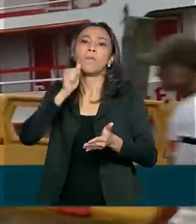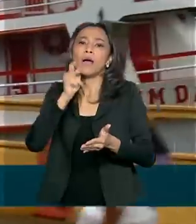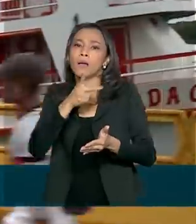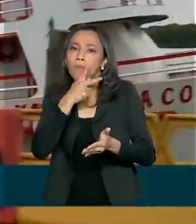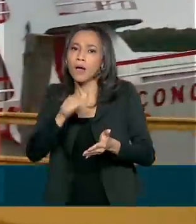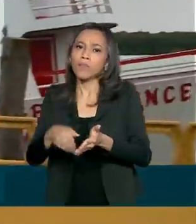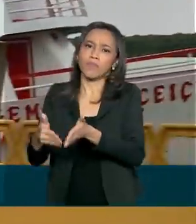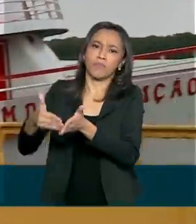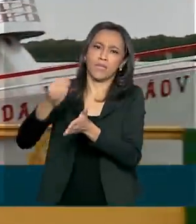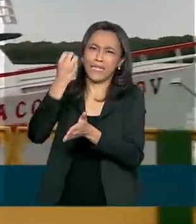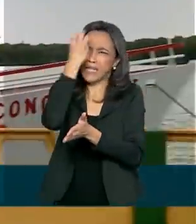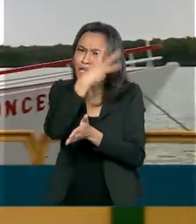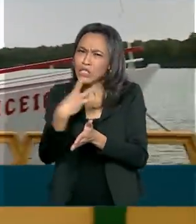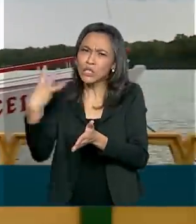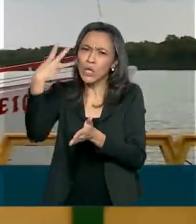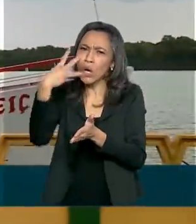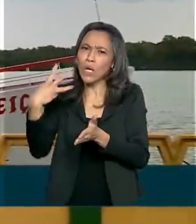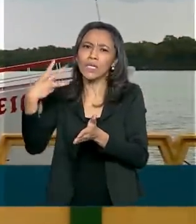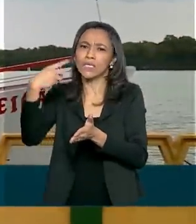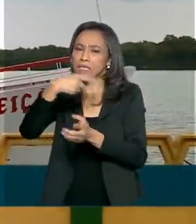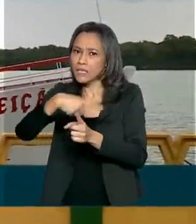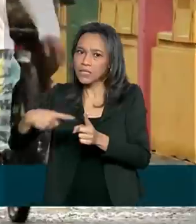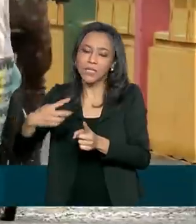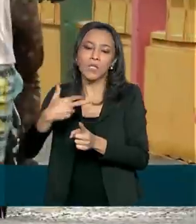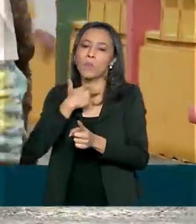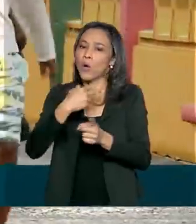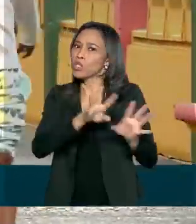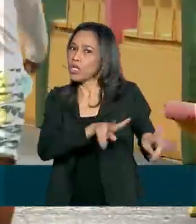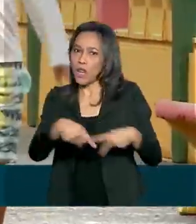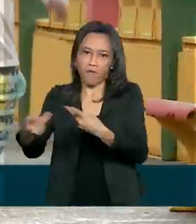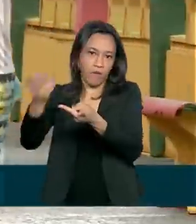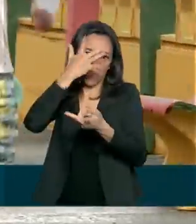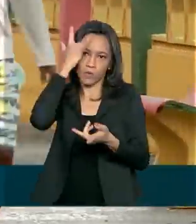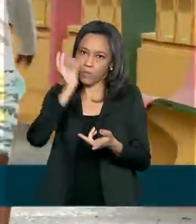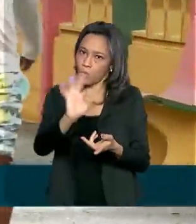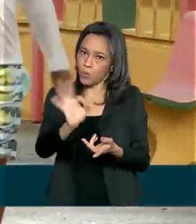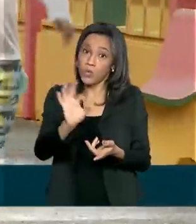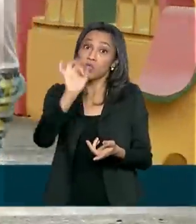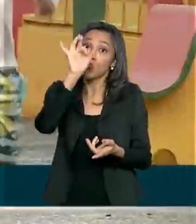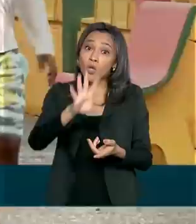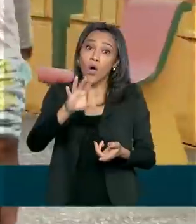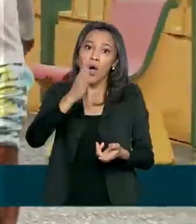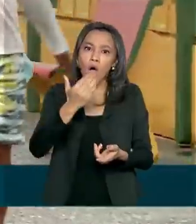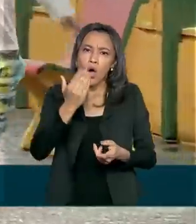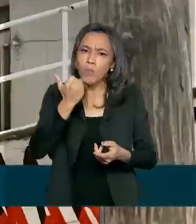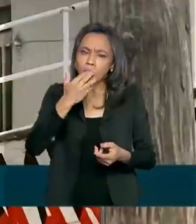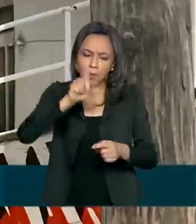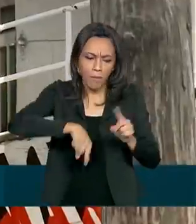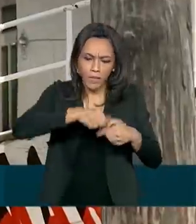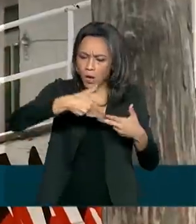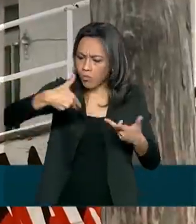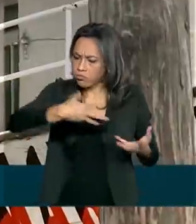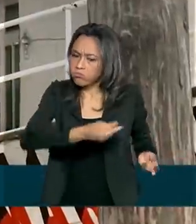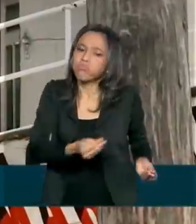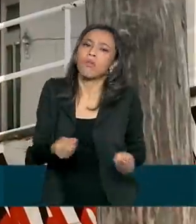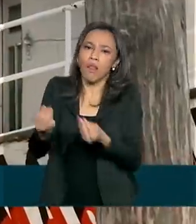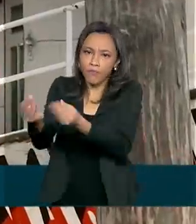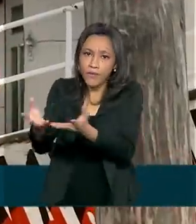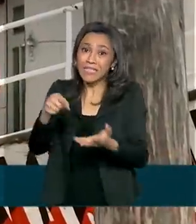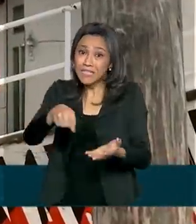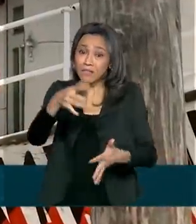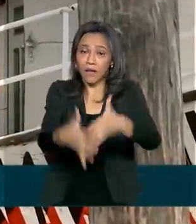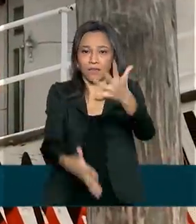meia não podem mais levar passageiros, apenas carga. Isso atrapalhou o fluxo, impossibilitando a